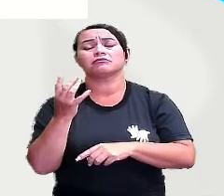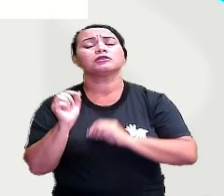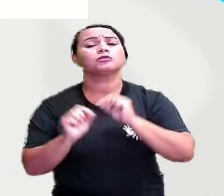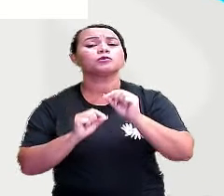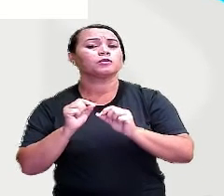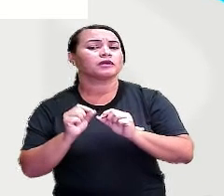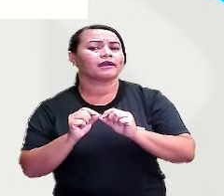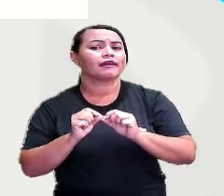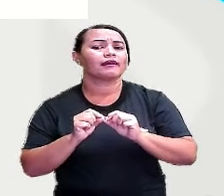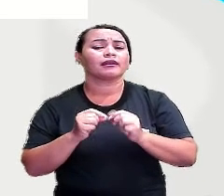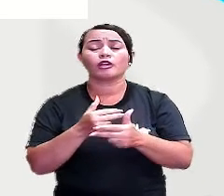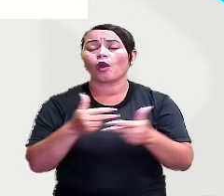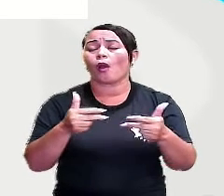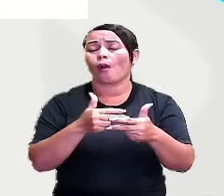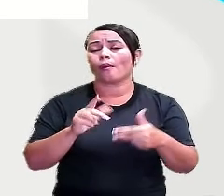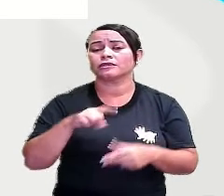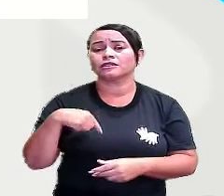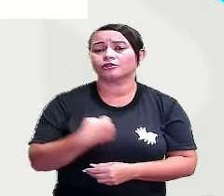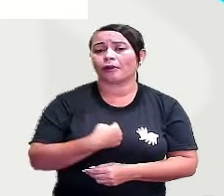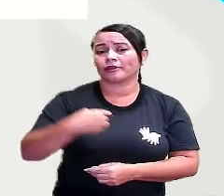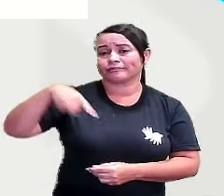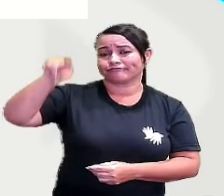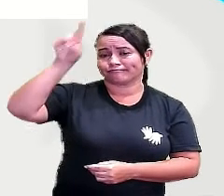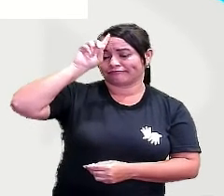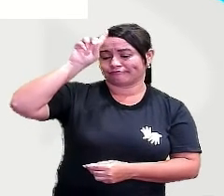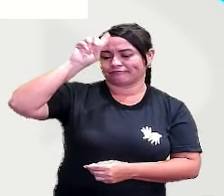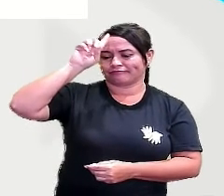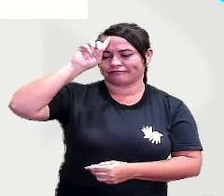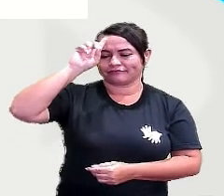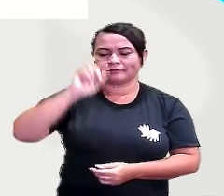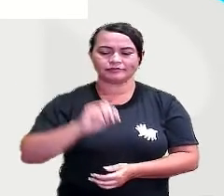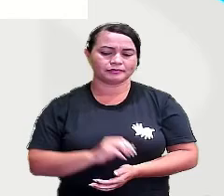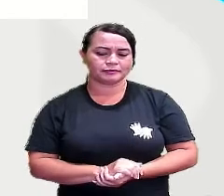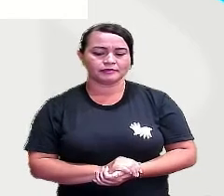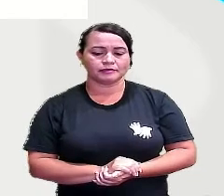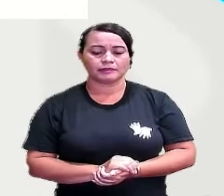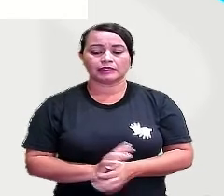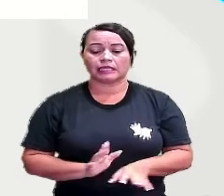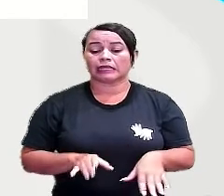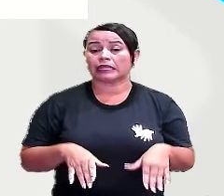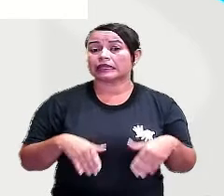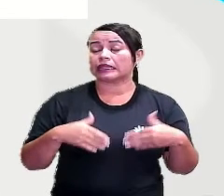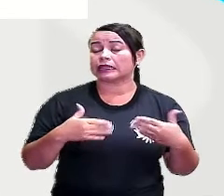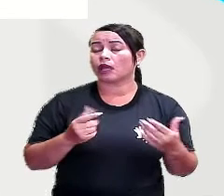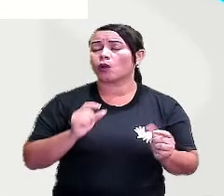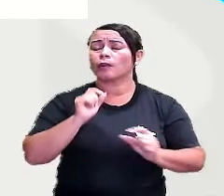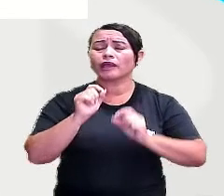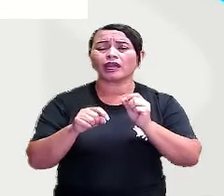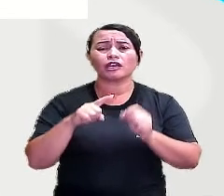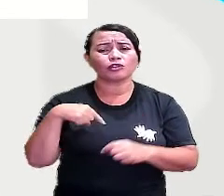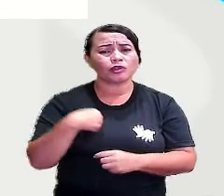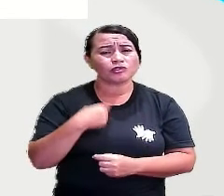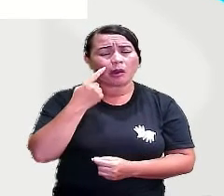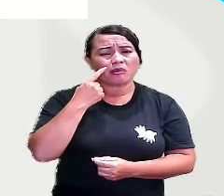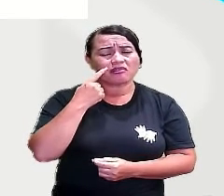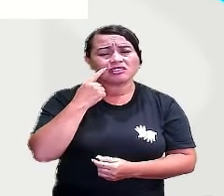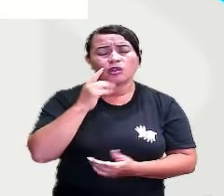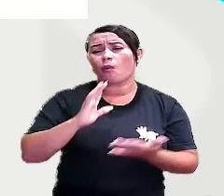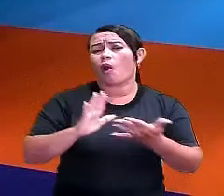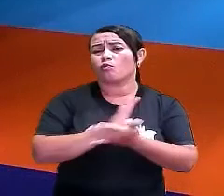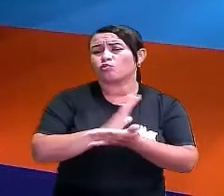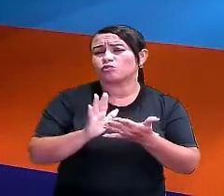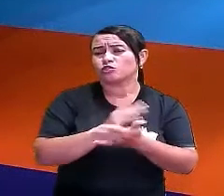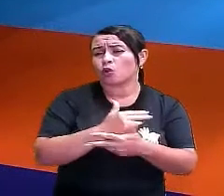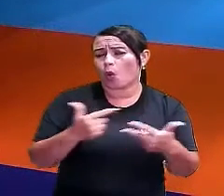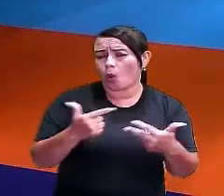situações do nosso cotidiano, tá certo? Então, o que a gente vai ver mesmo são algumas situações